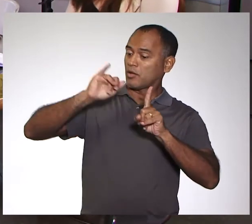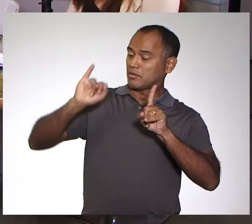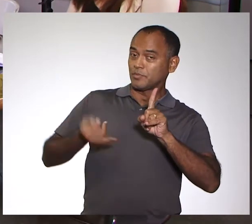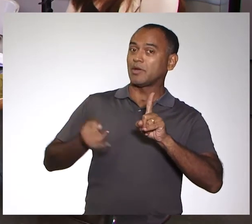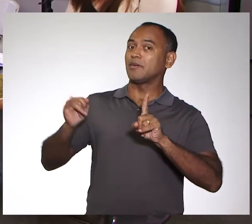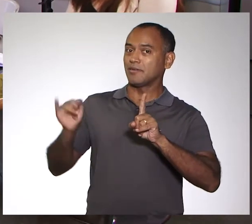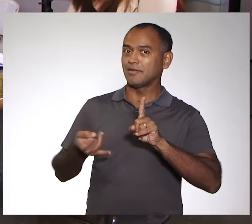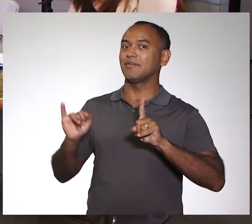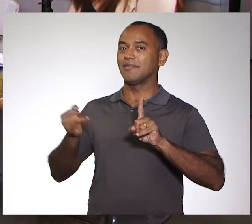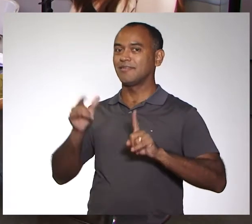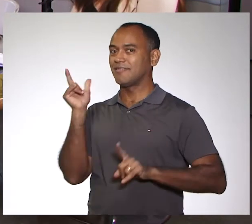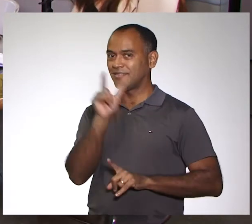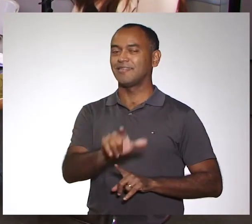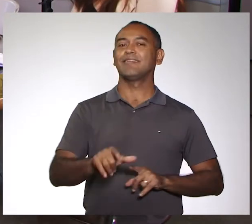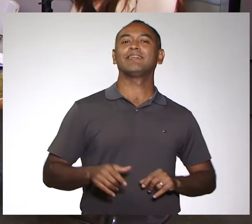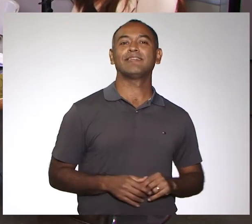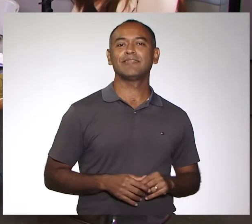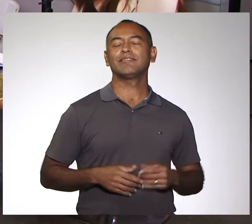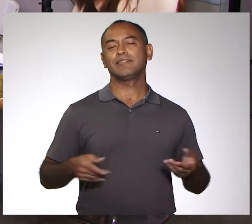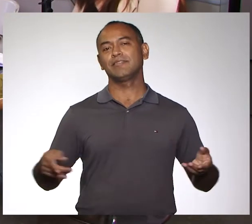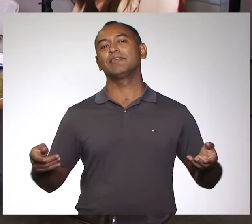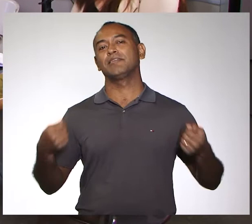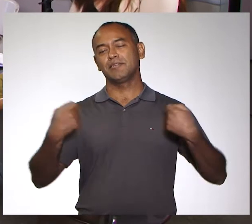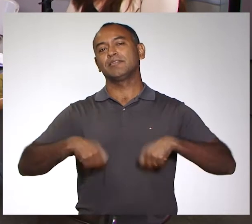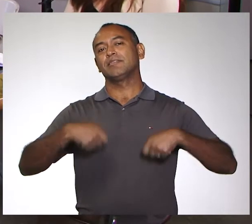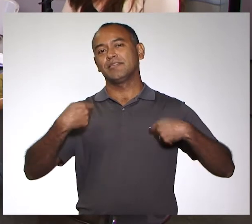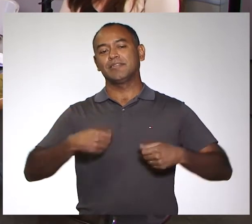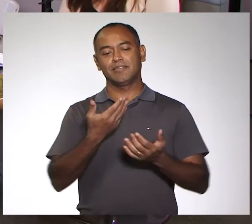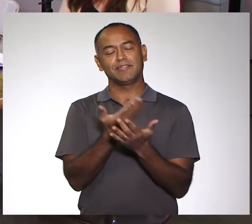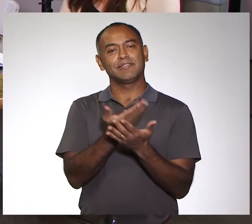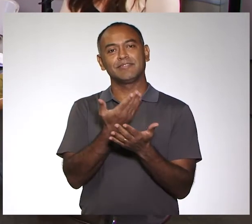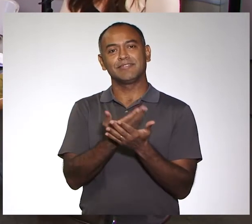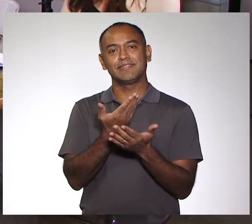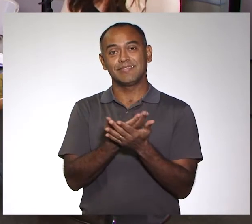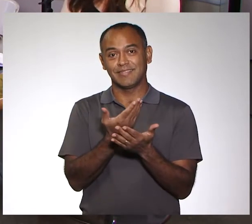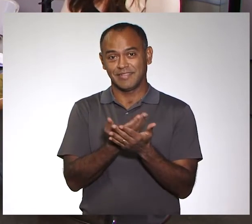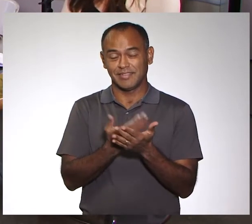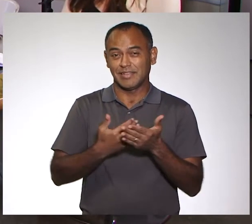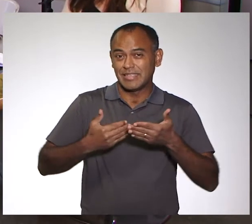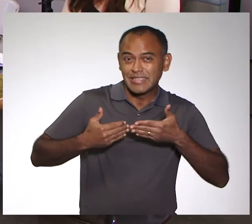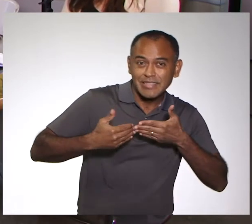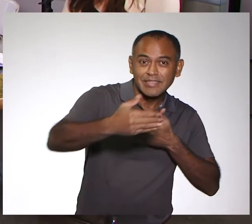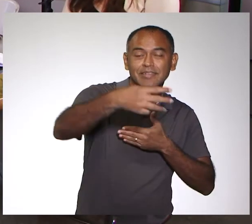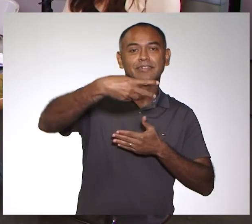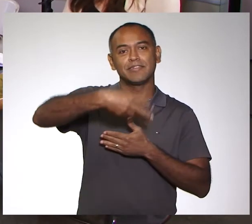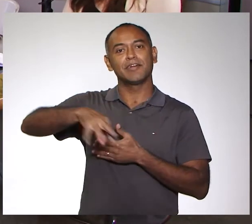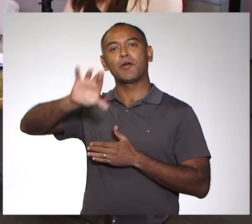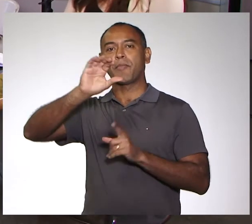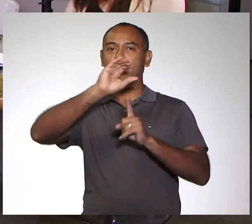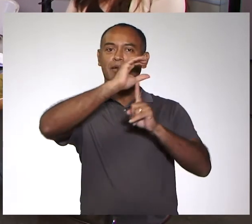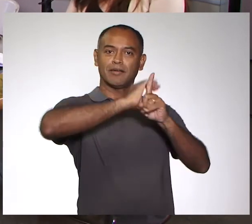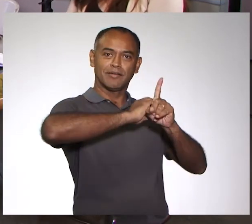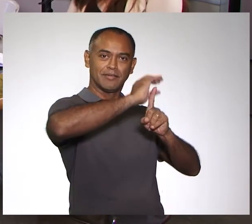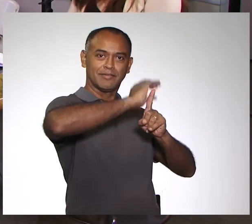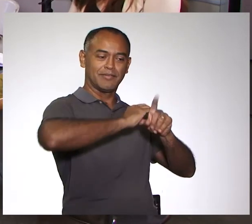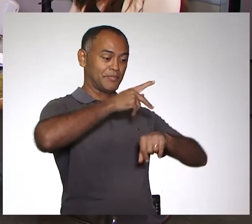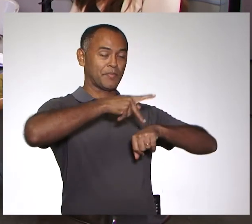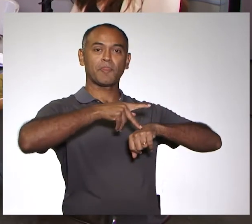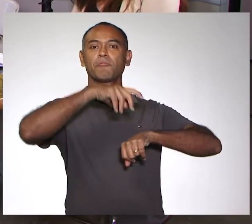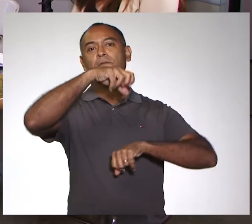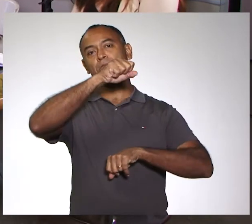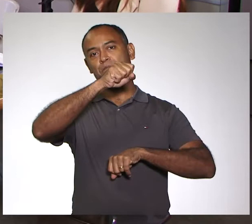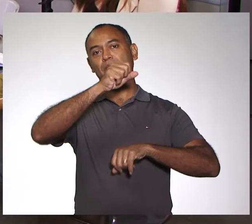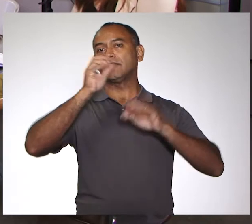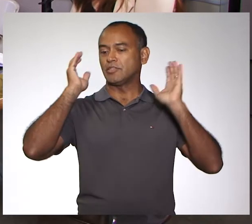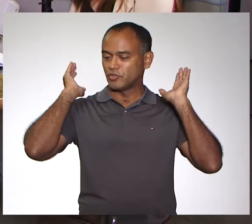janeiro. Ainda no mês de janeiro. E nós pretendemos iniciar com as aulas já em março, que é o calendário da nossa pós